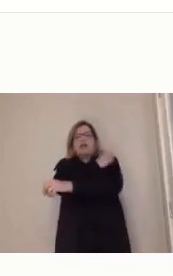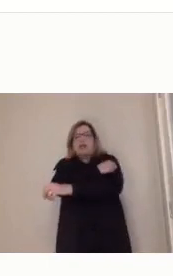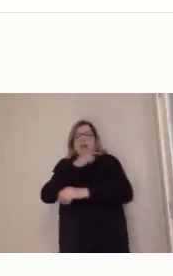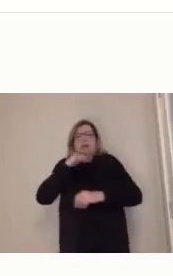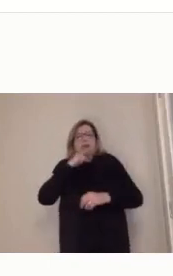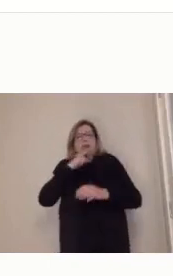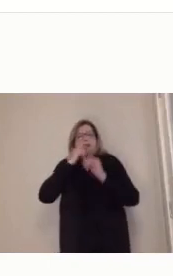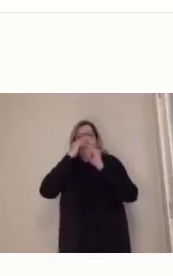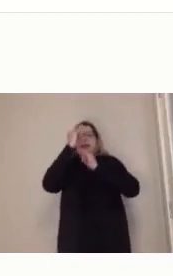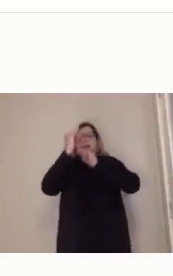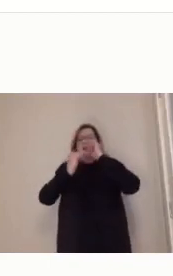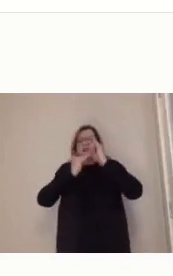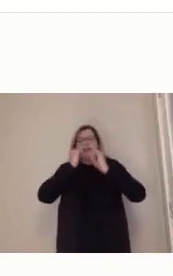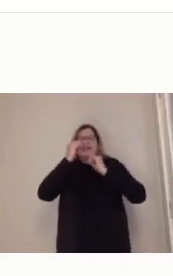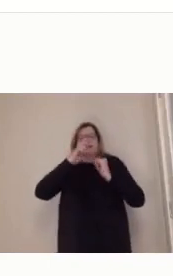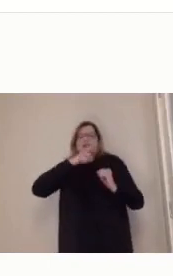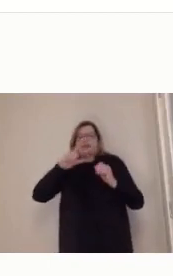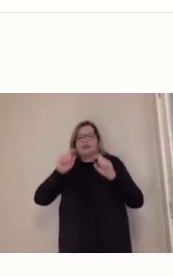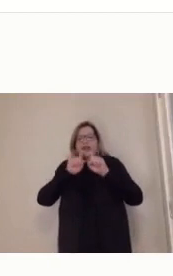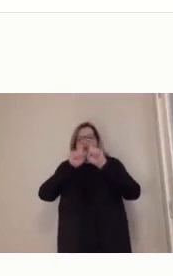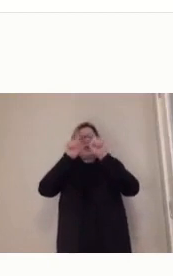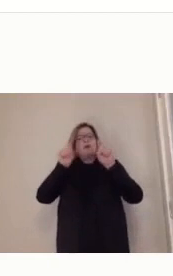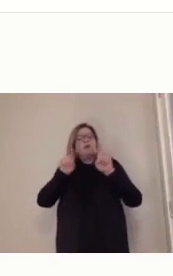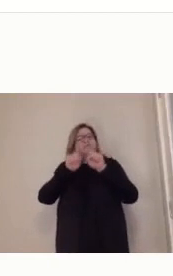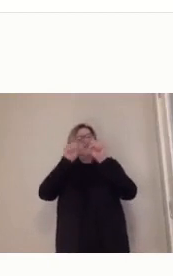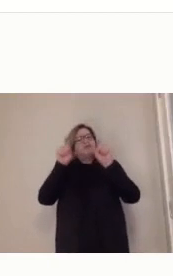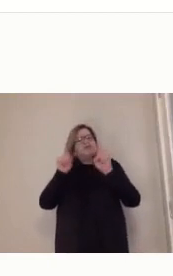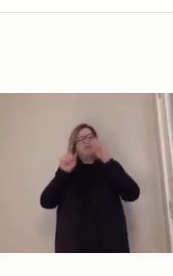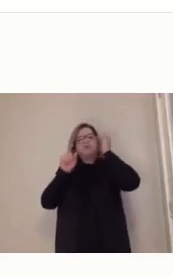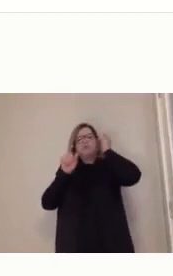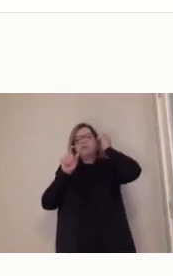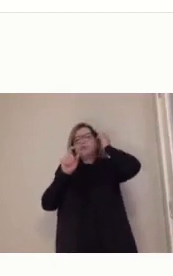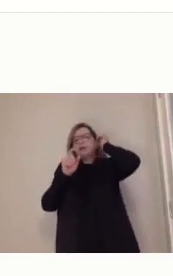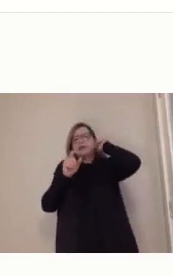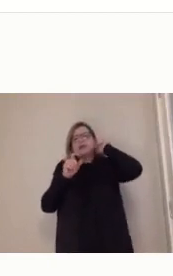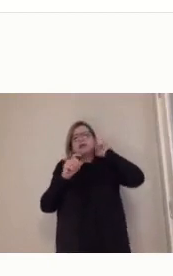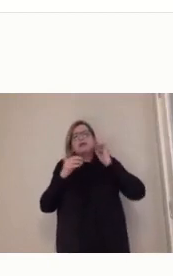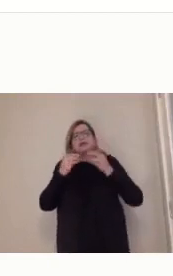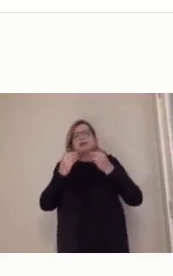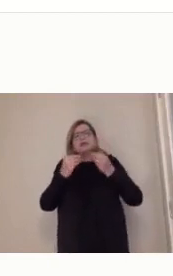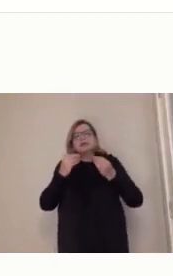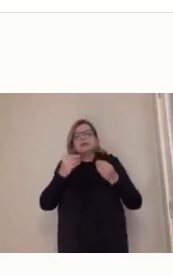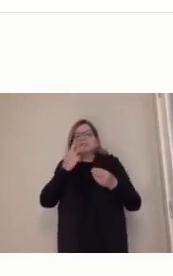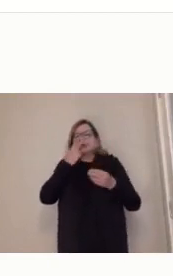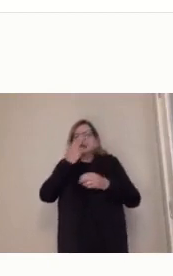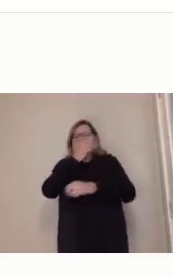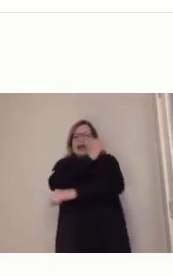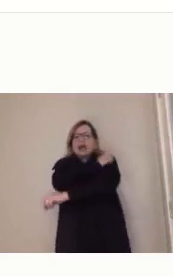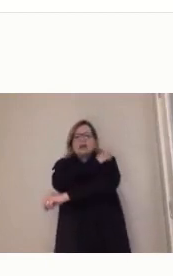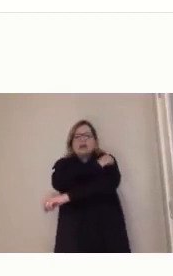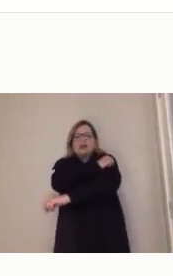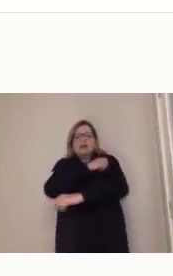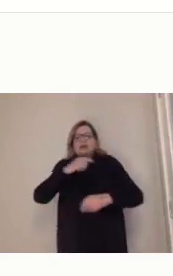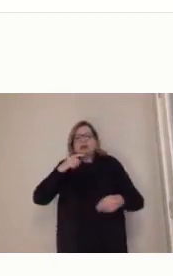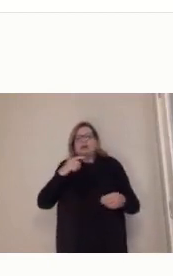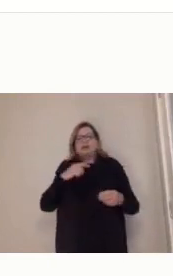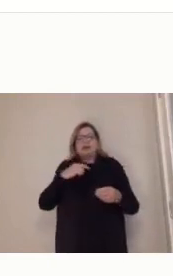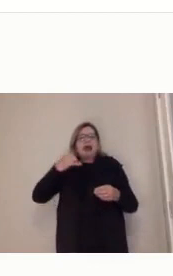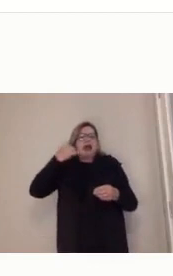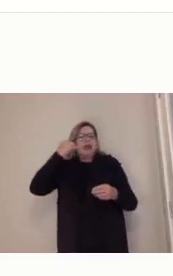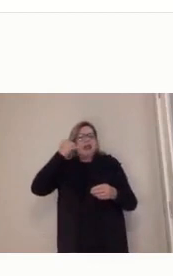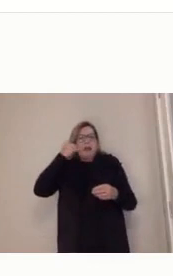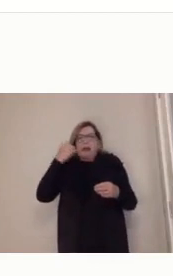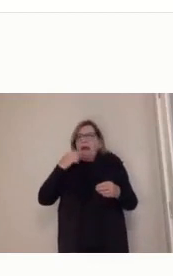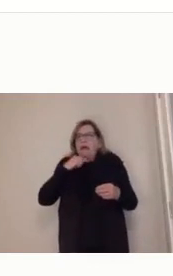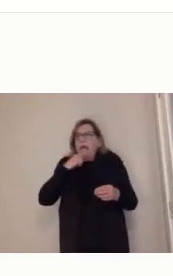aluno não tem não tem acesso por celular, com dificuldade. Perfeito, a gente